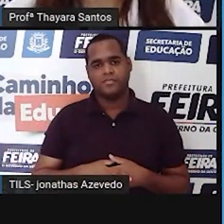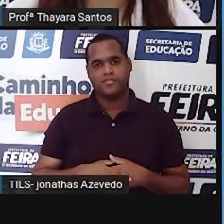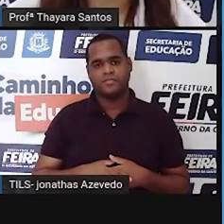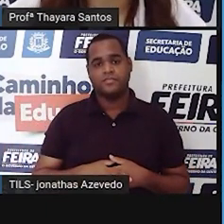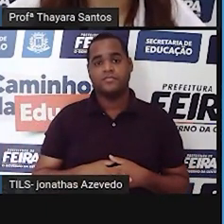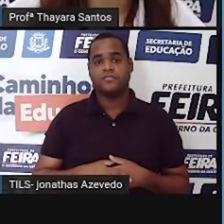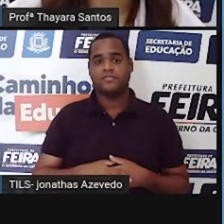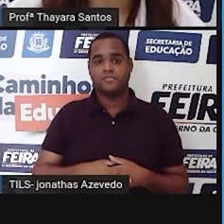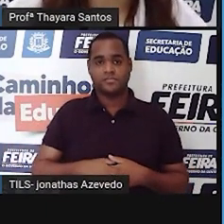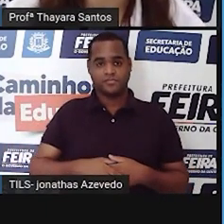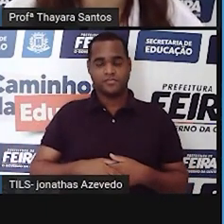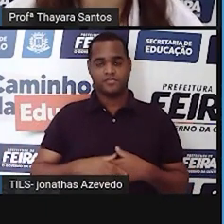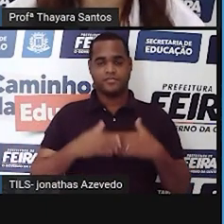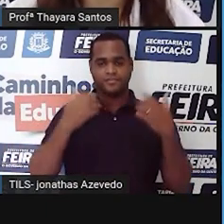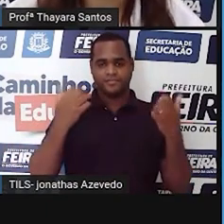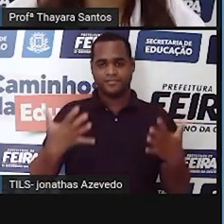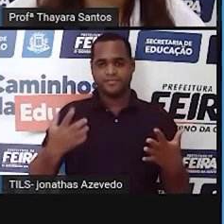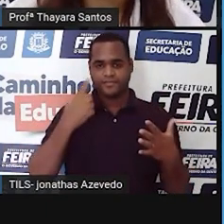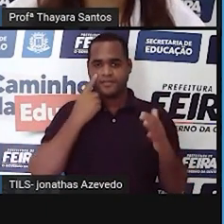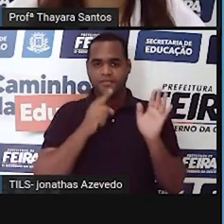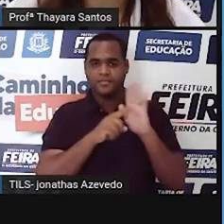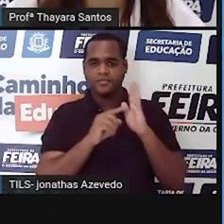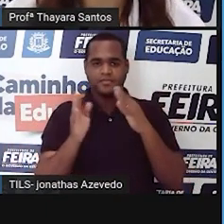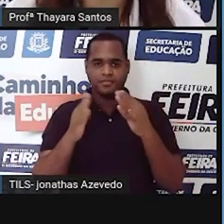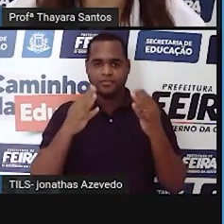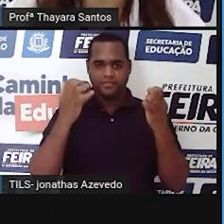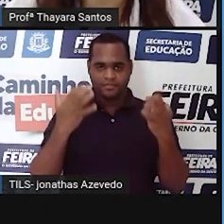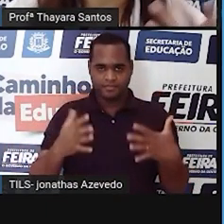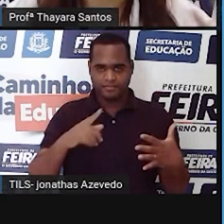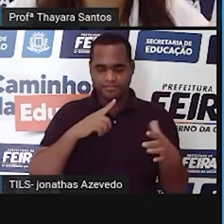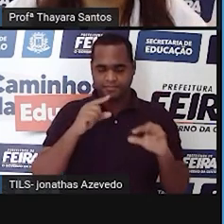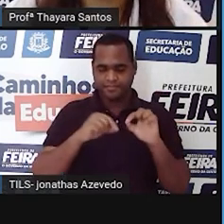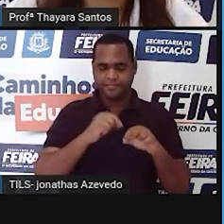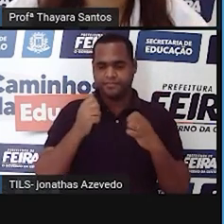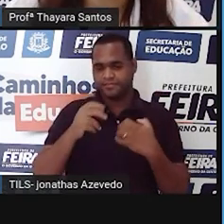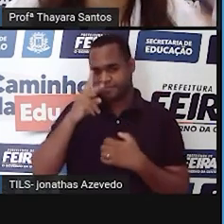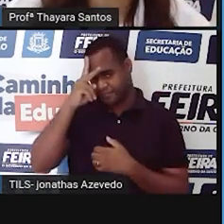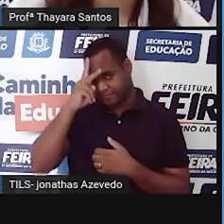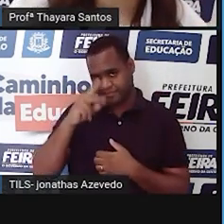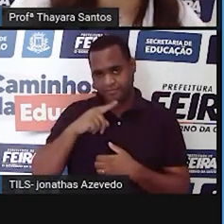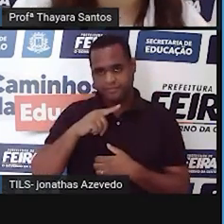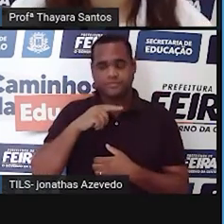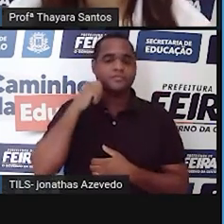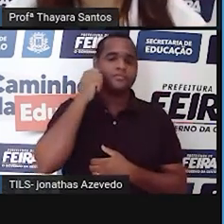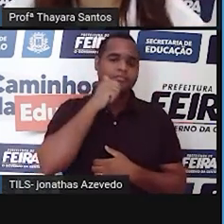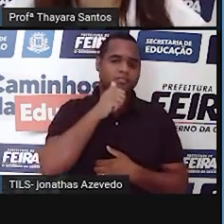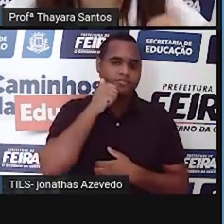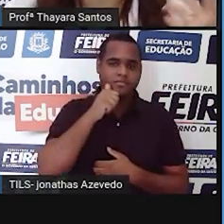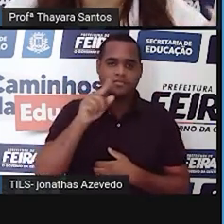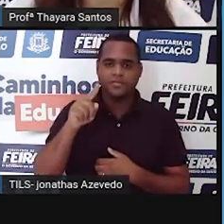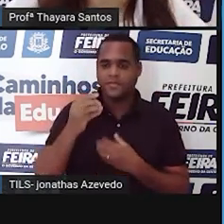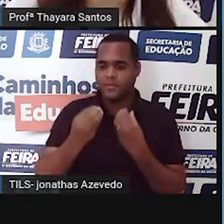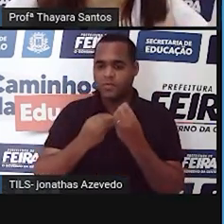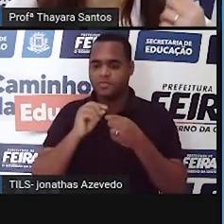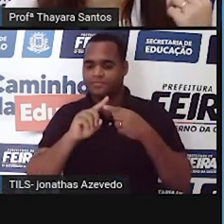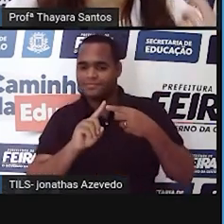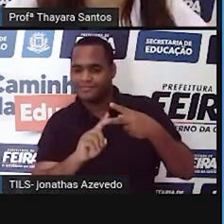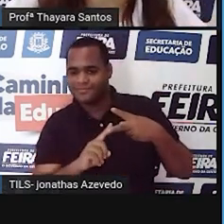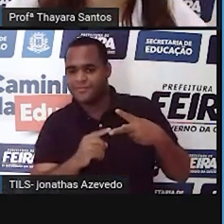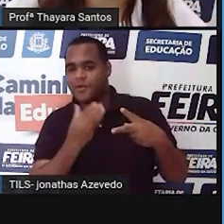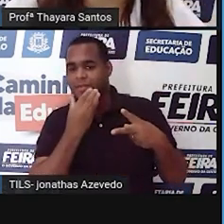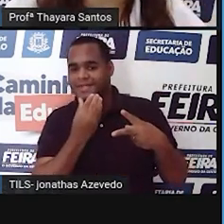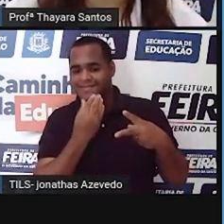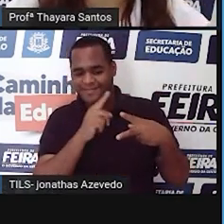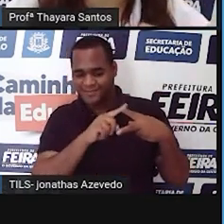E, sobre isso, eu trouxe um vídeo aqui que fala justamente dessa história de Rosalind Franklin, com James Watson, o